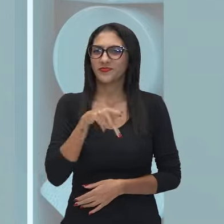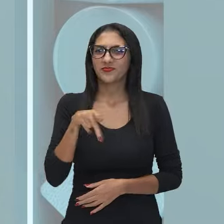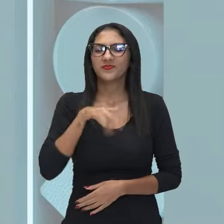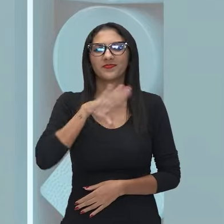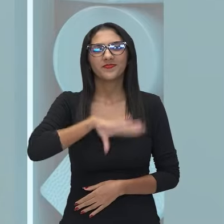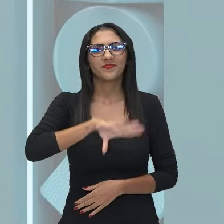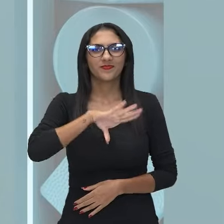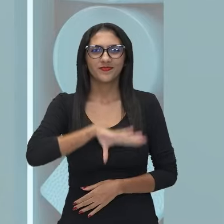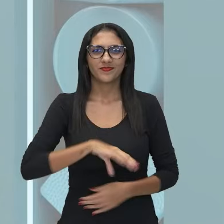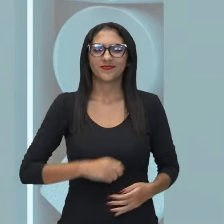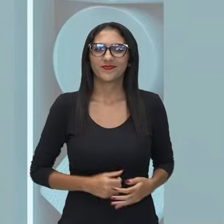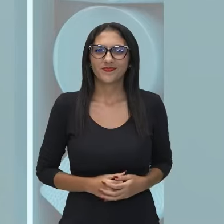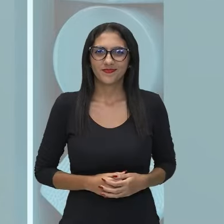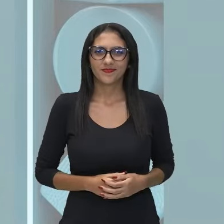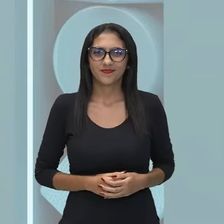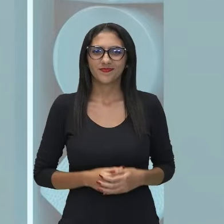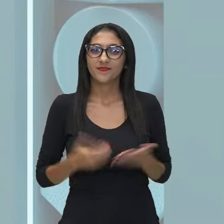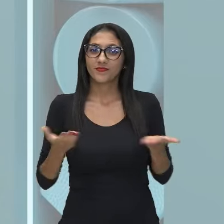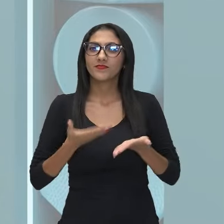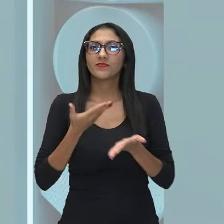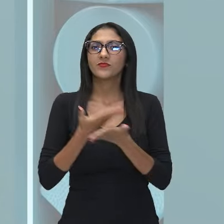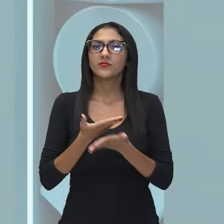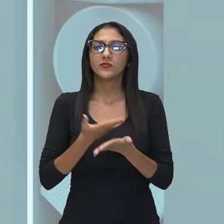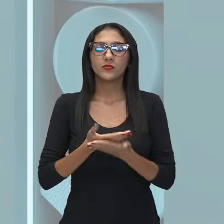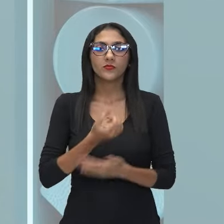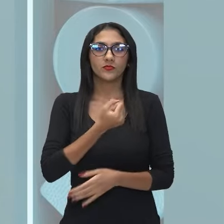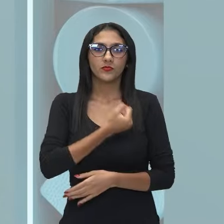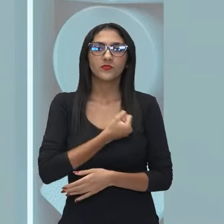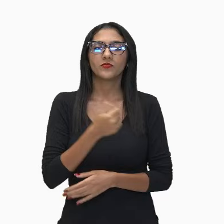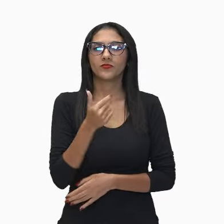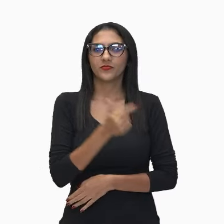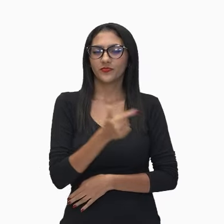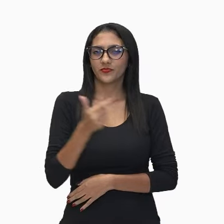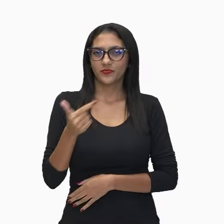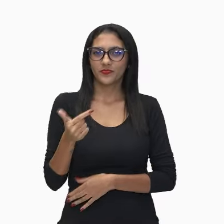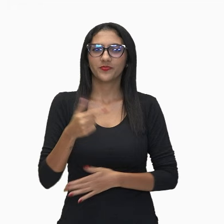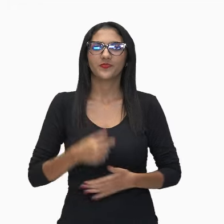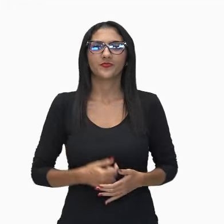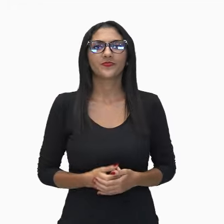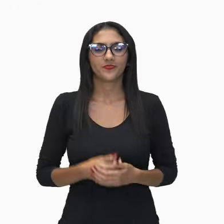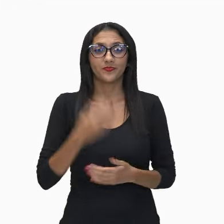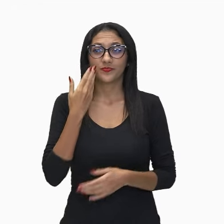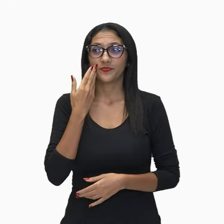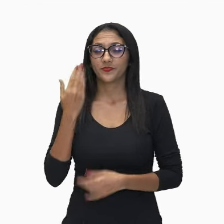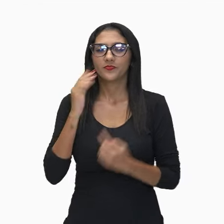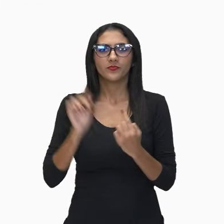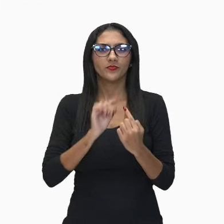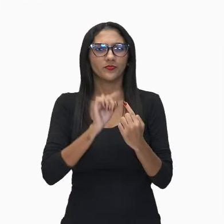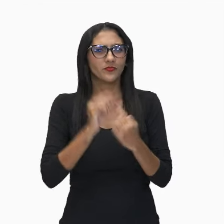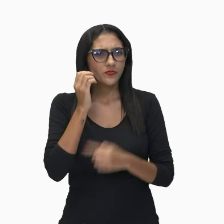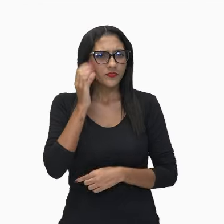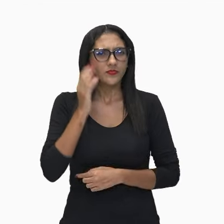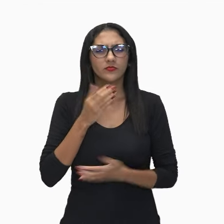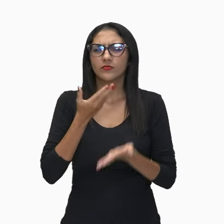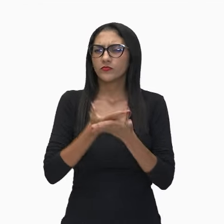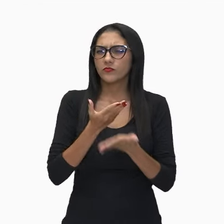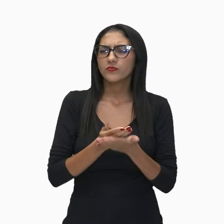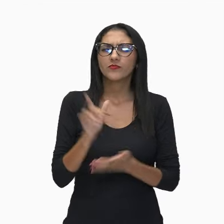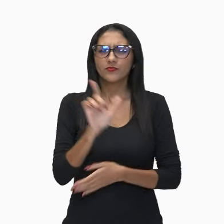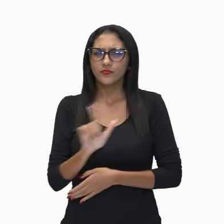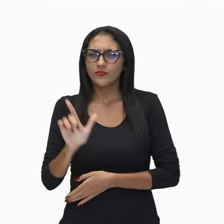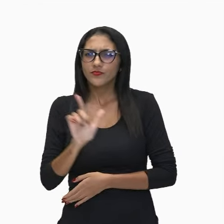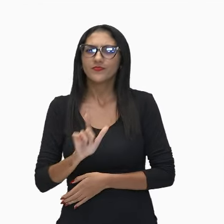Portuguesa, e esta aqui é a nossa aula de número 22, que segue aí com os estudos literários como objeto de